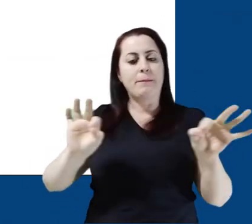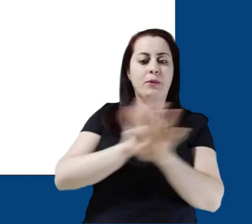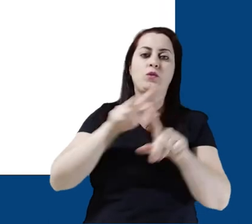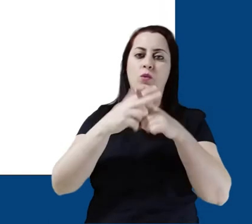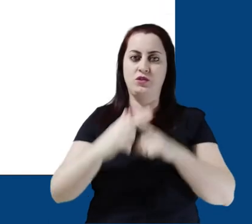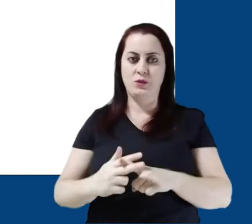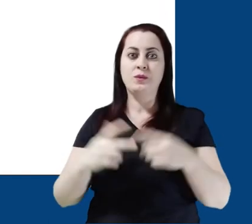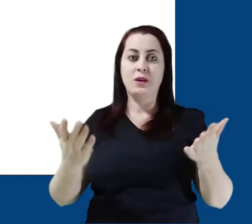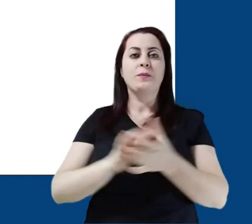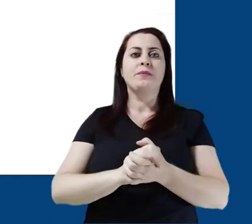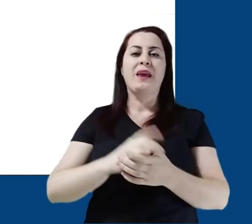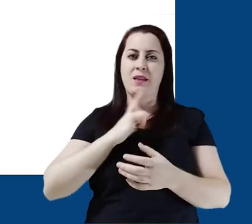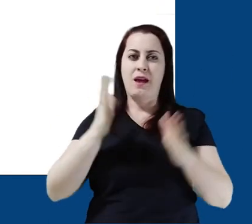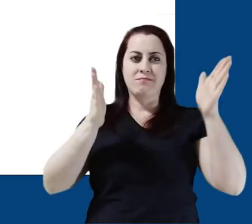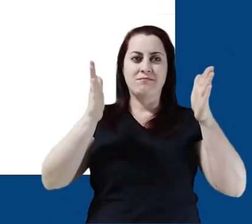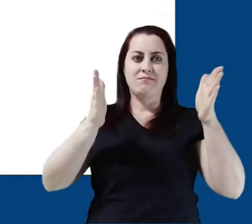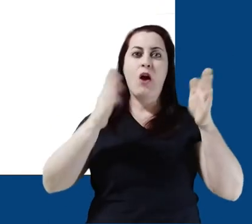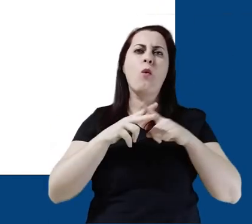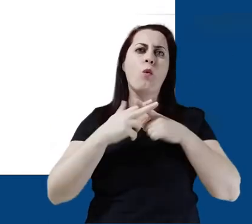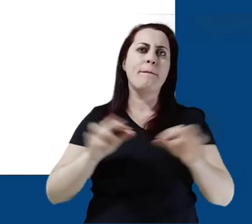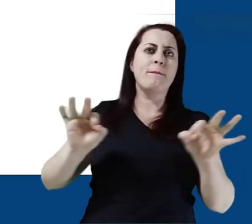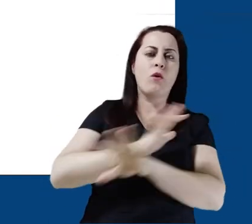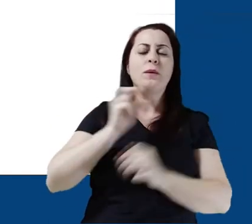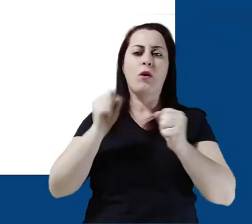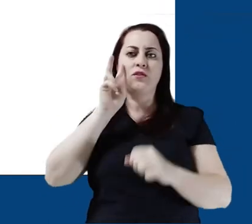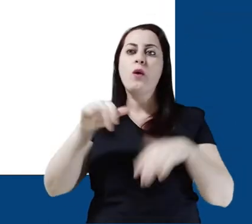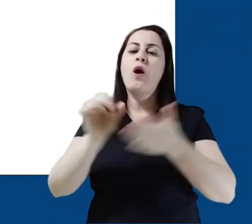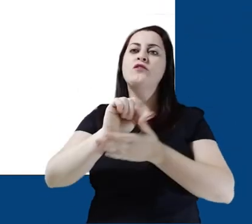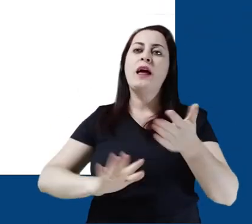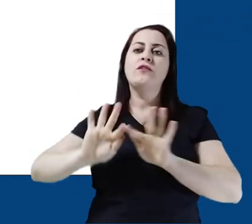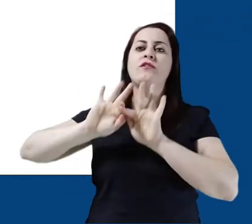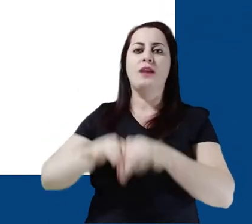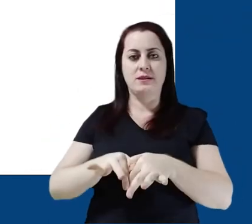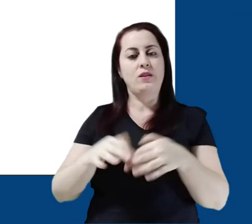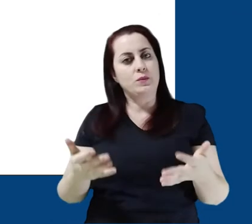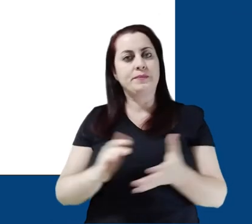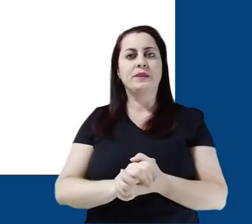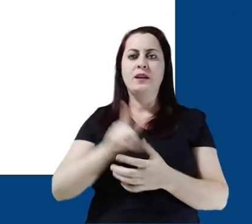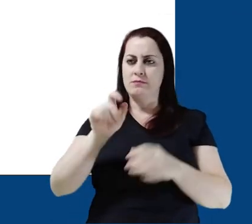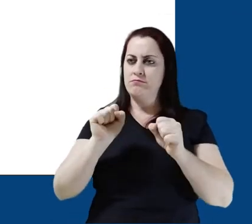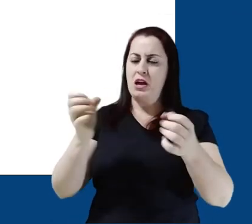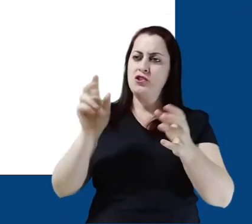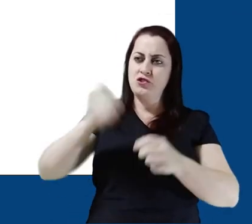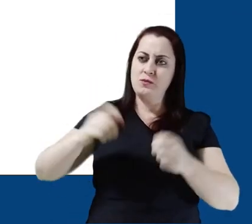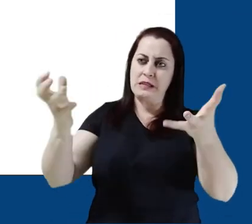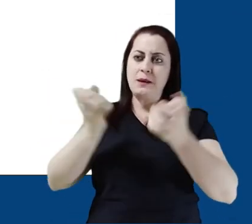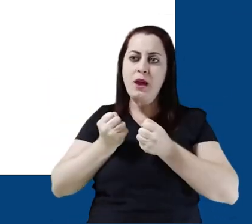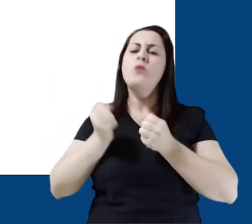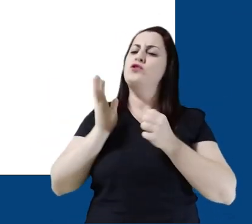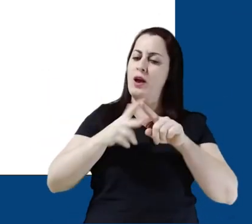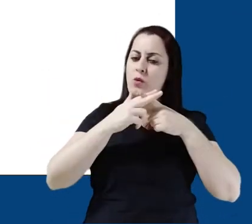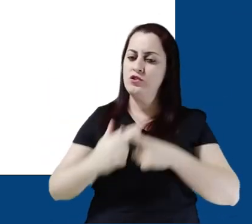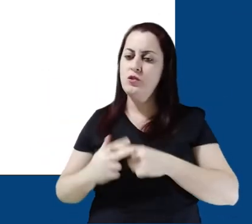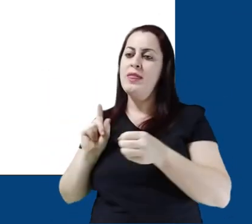Corrigidas. Na seção Corrigidas, você pode mover as atividades que considerar como finalizadas, ou seja, que você já recebeu os trabalhos,